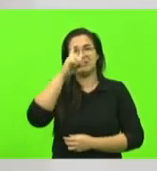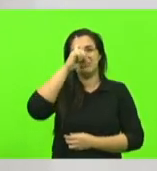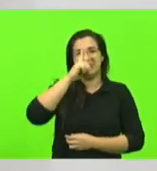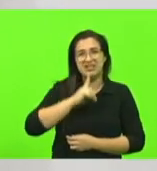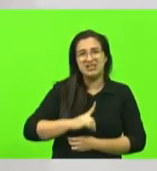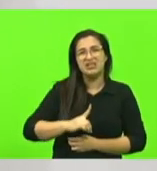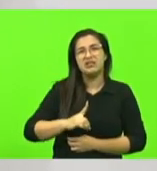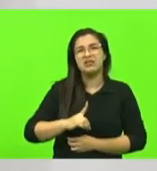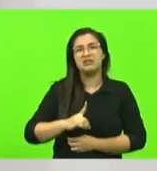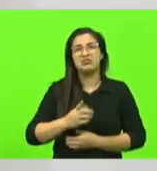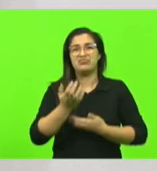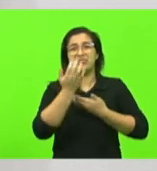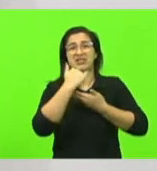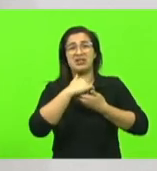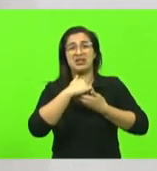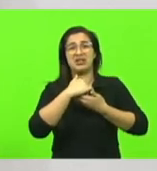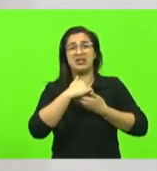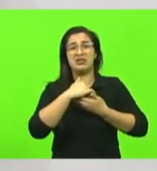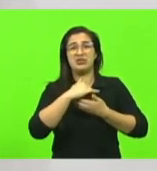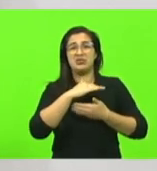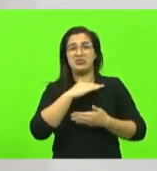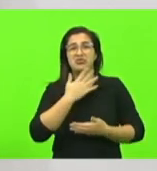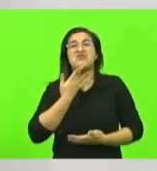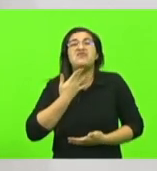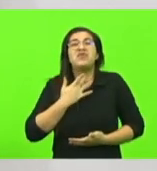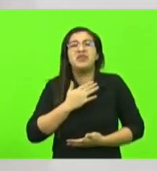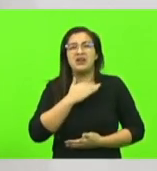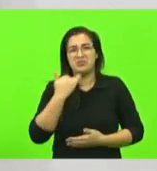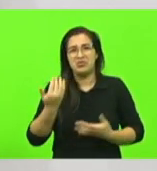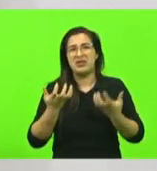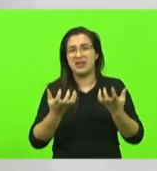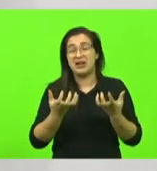suicida e nós temos que ter esse cuidado